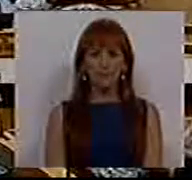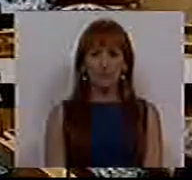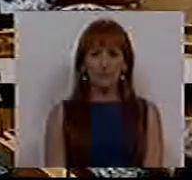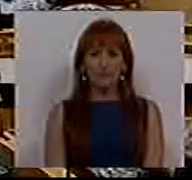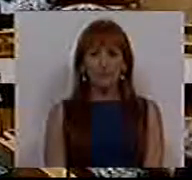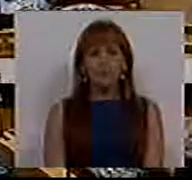Obrigado. Obrigado.